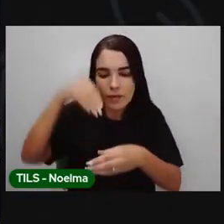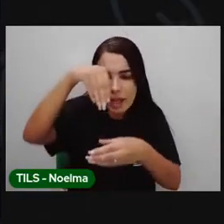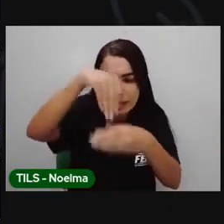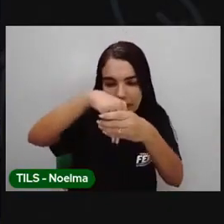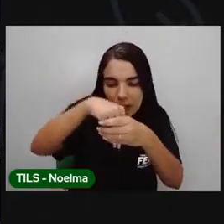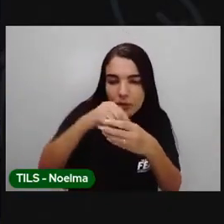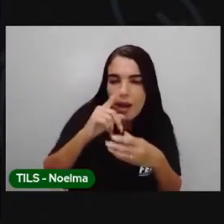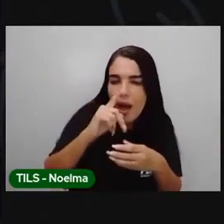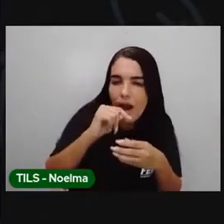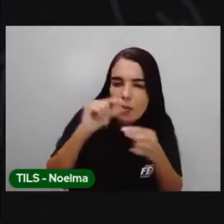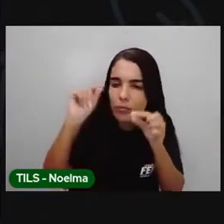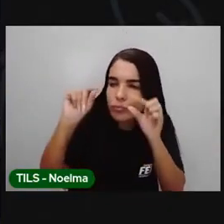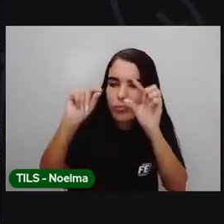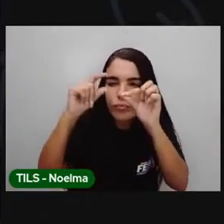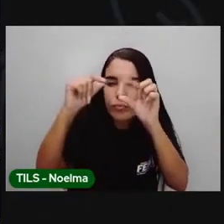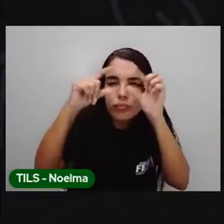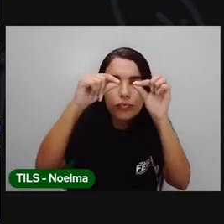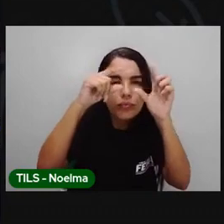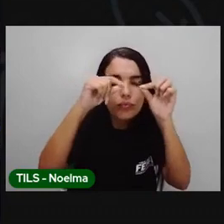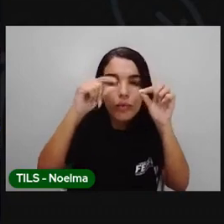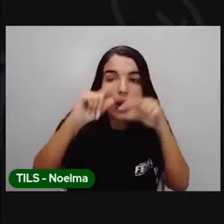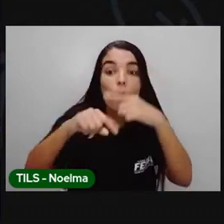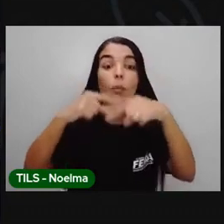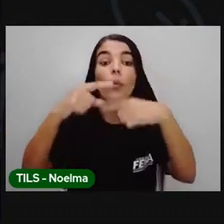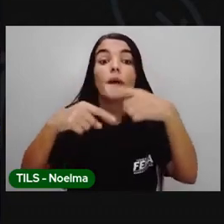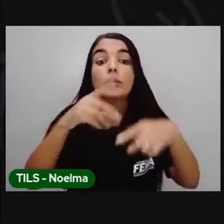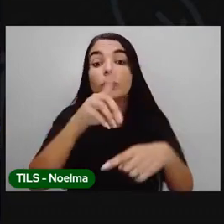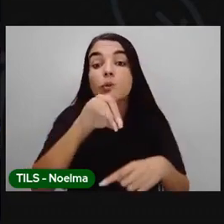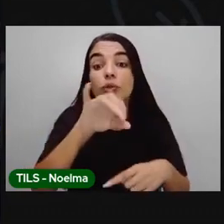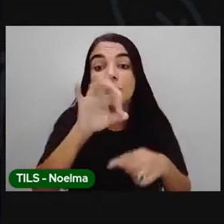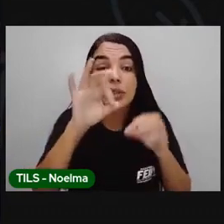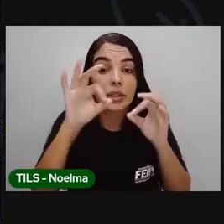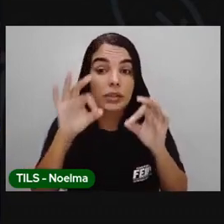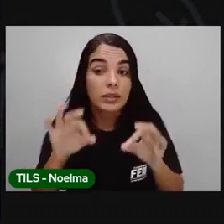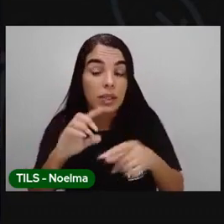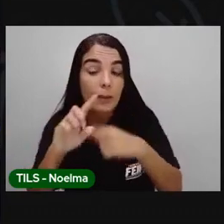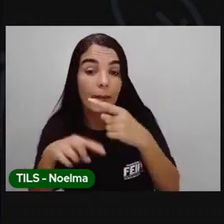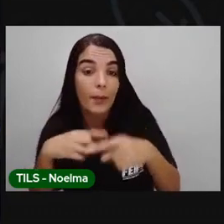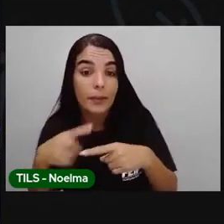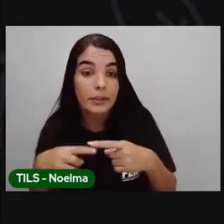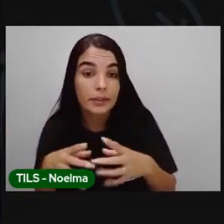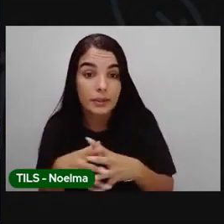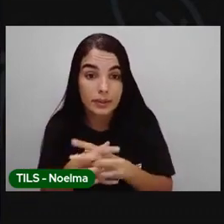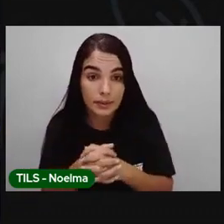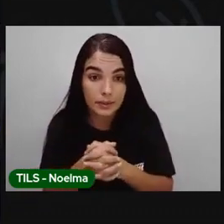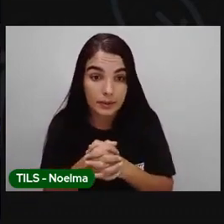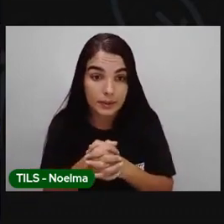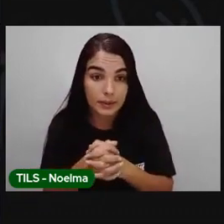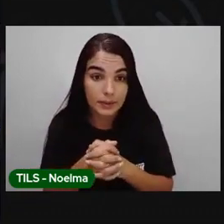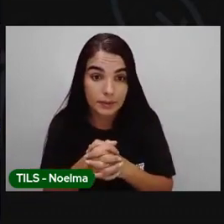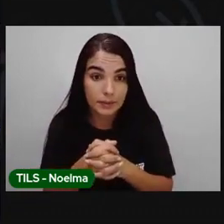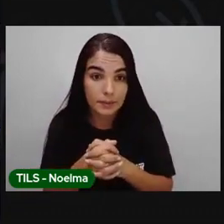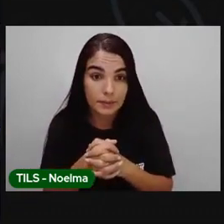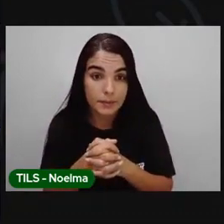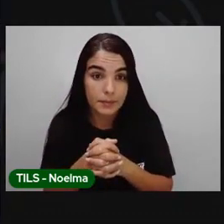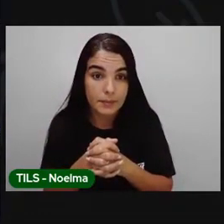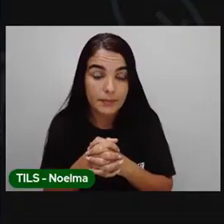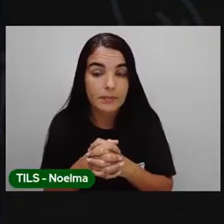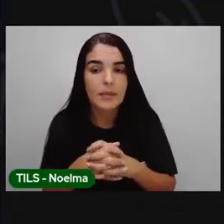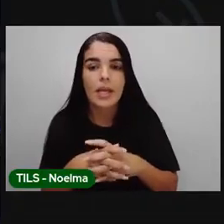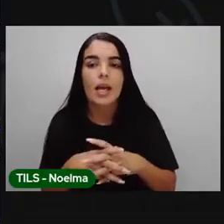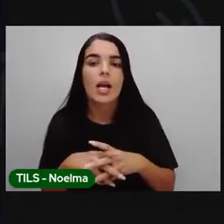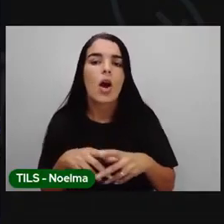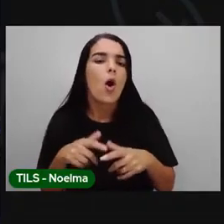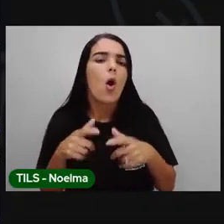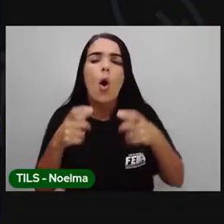na garrafa? Em quantos dias depois de você ter feito o terrário, apareceram essas gotinhas? De